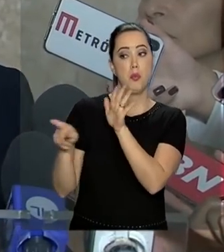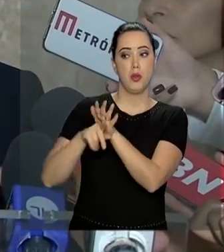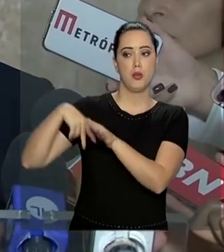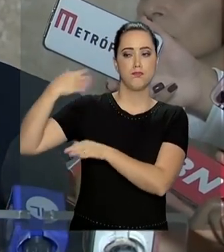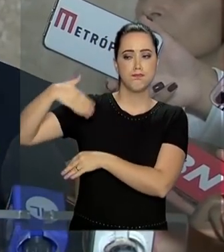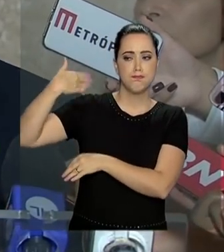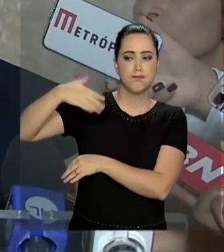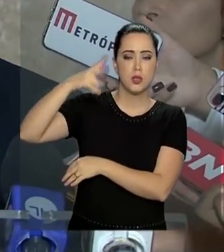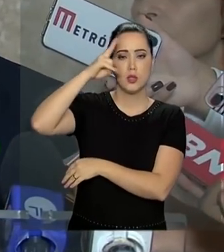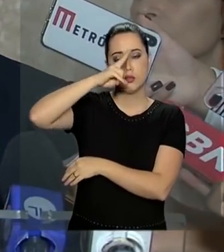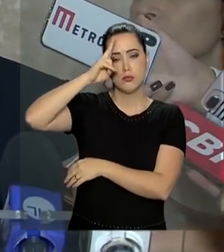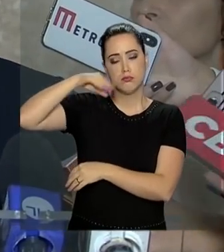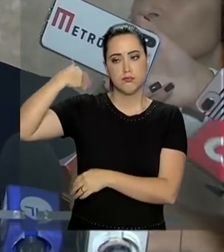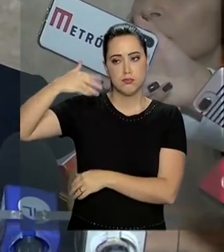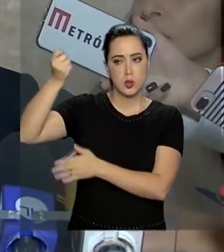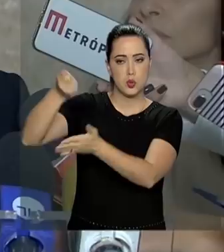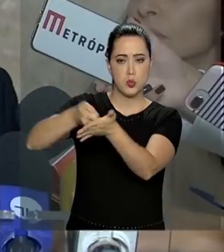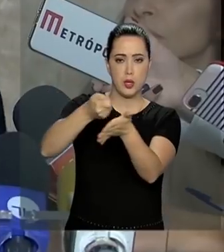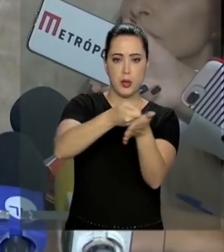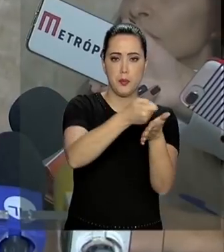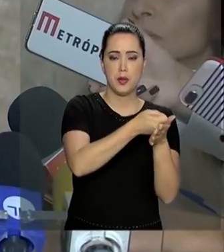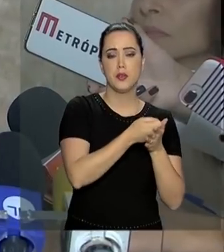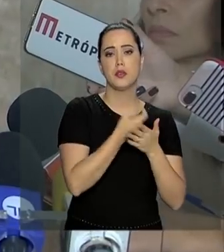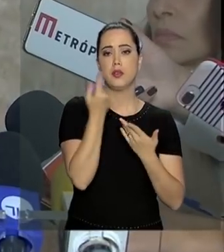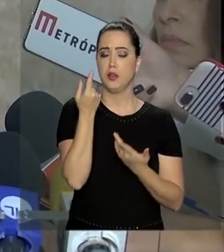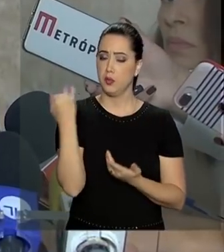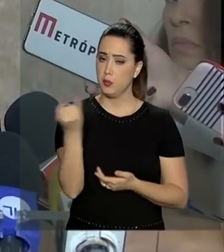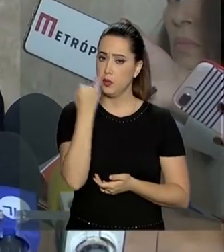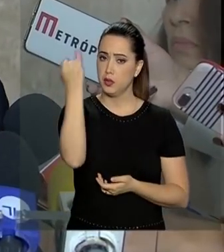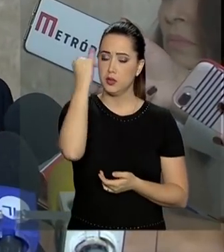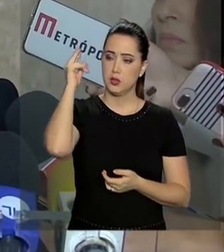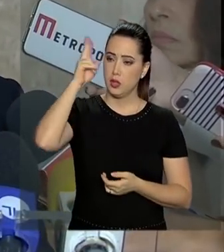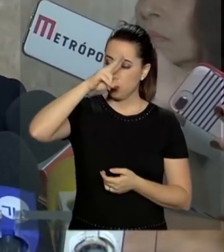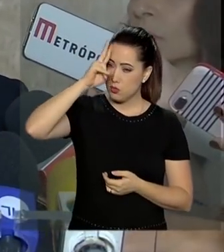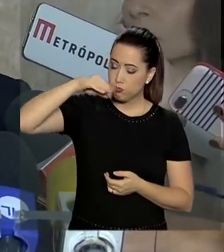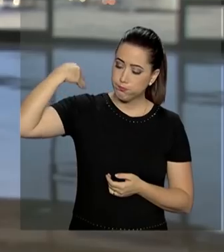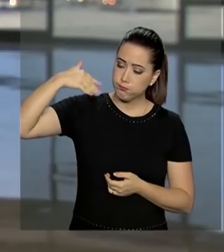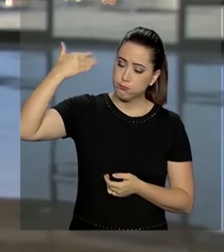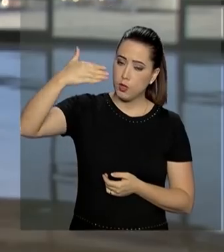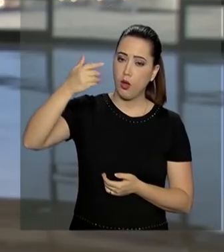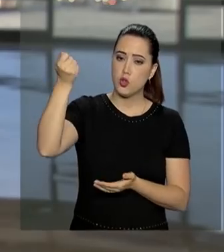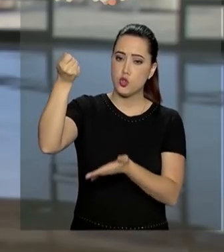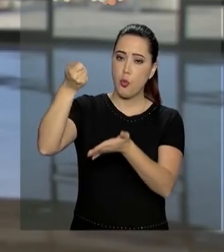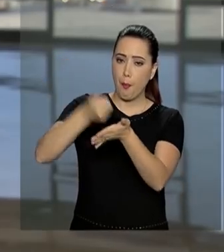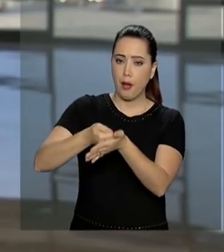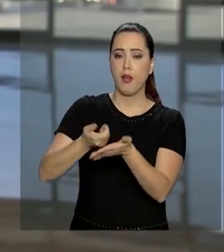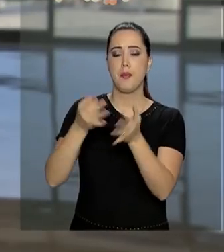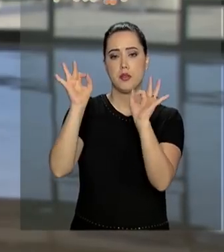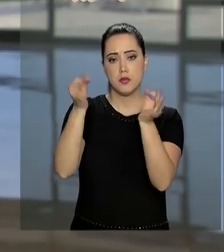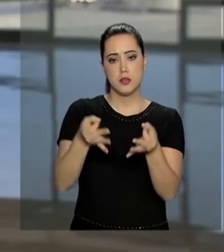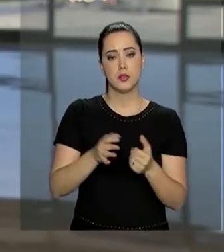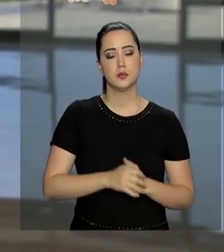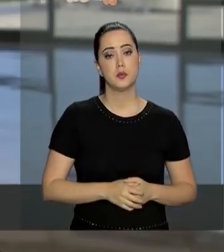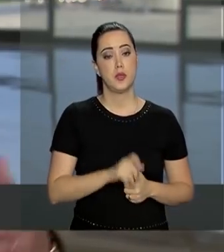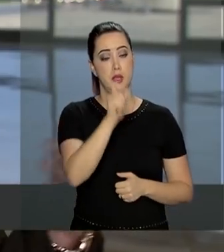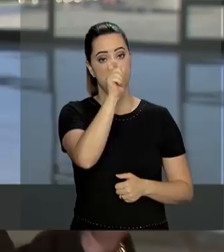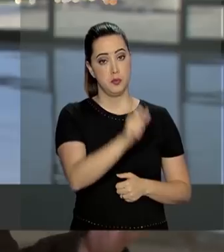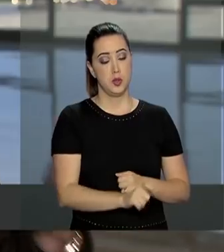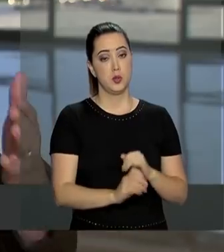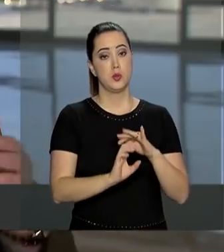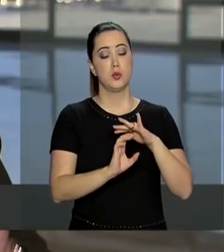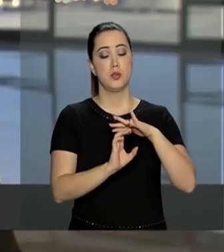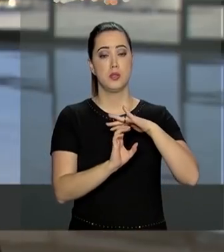crédito que vai garantir, porque ele tem algo muito valioso, que é a história de crédito dele. Os consumidores ou empresas que têm cadastro